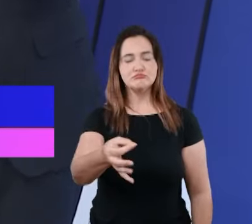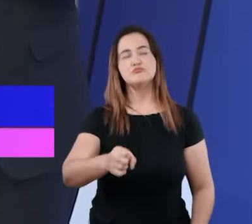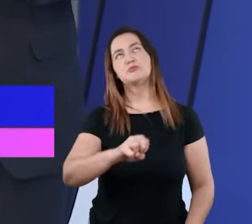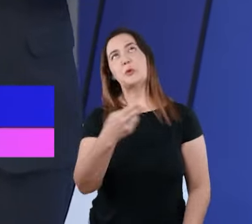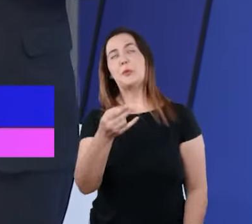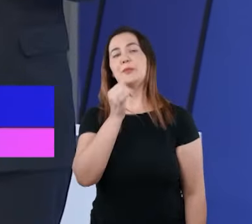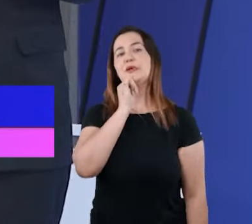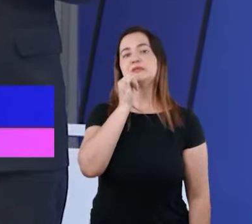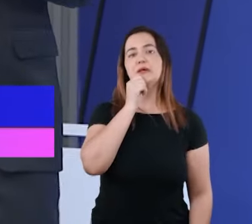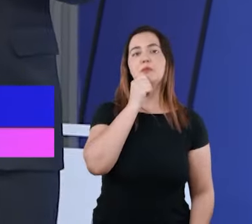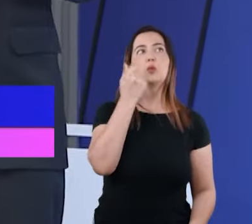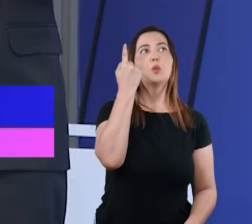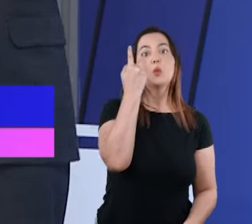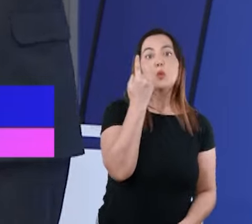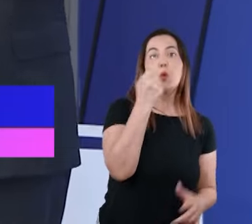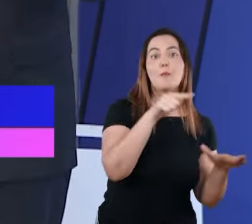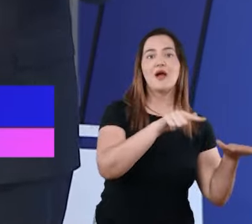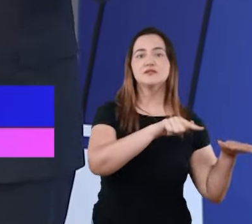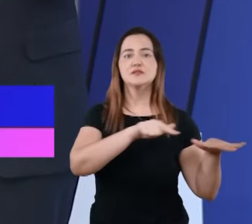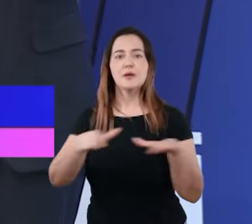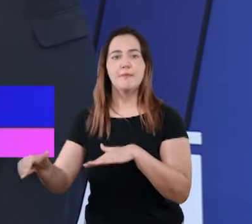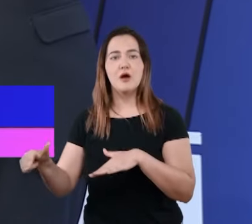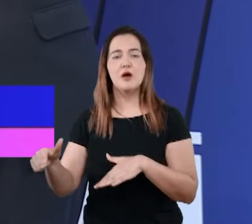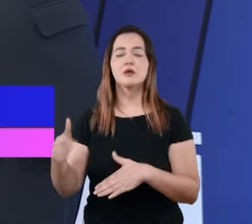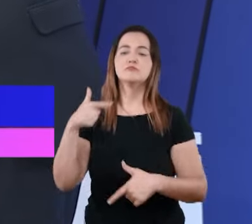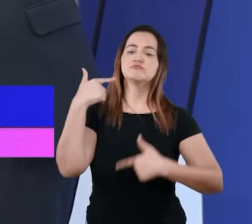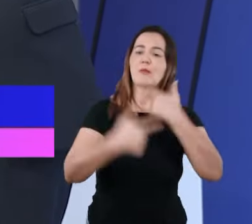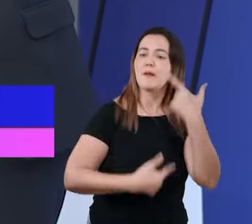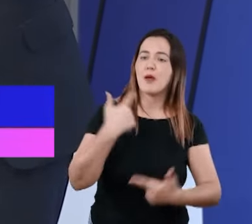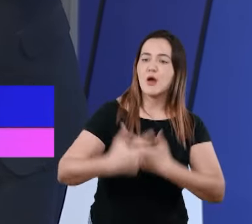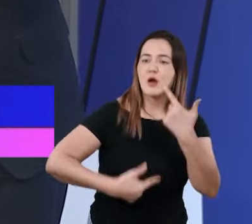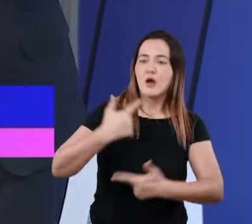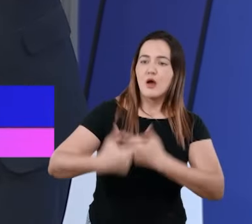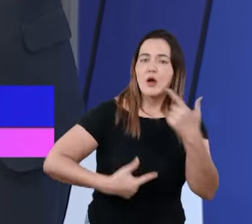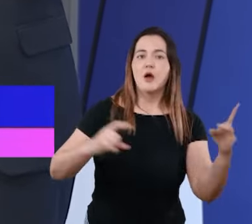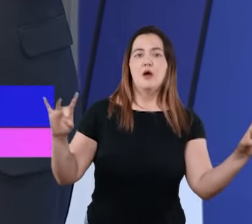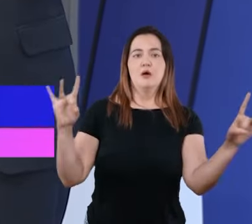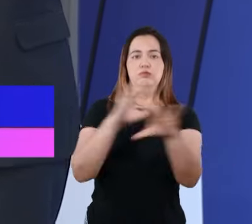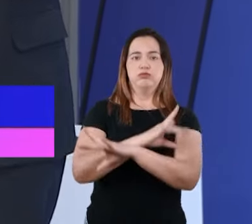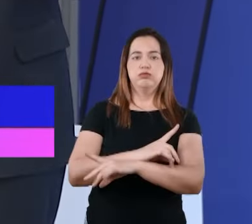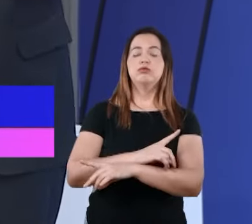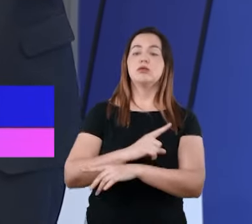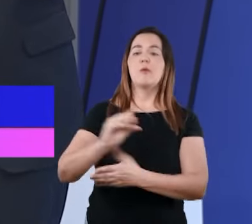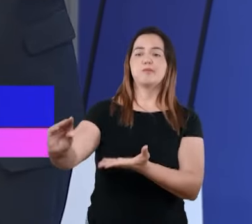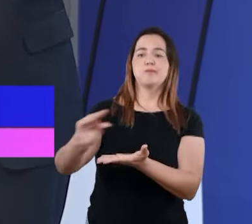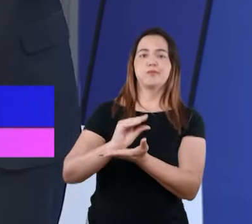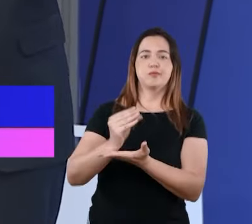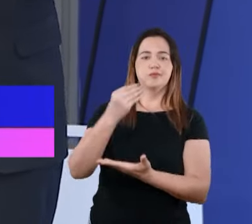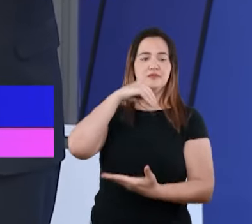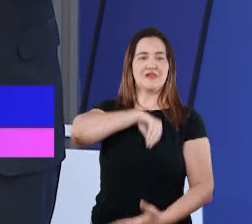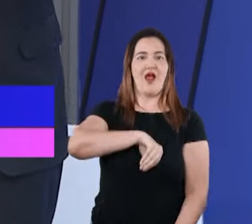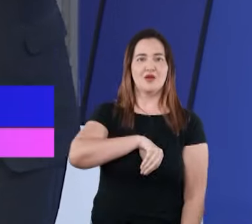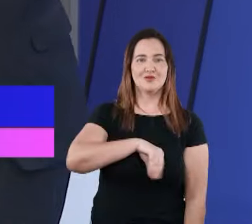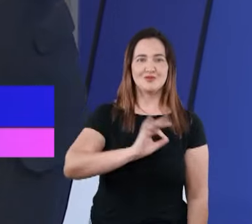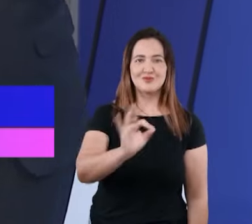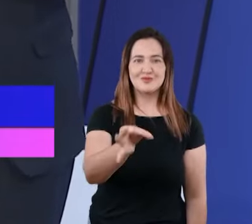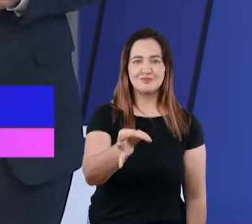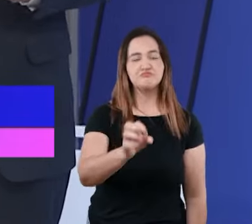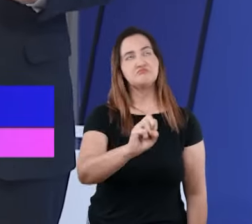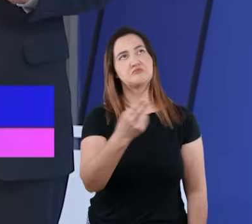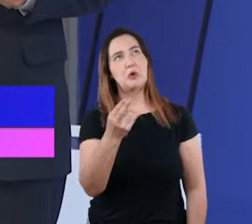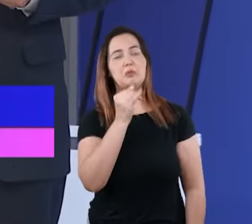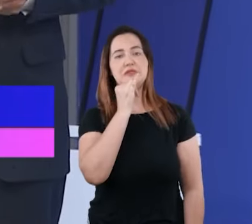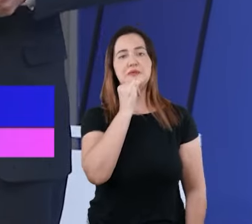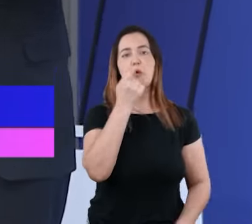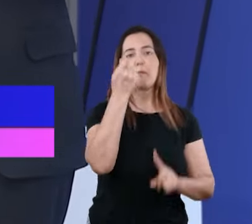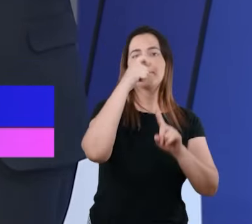diária. Ou você trabalha uma semana, e como recompensa desse trabalho de uma semana, você recebe o seu salário.